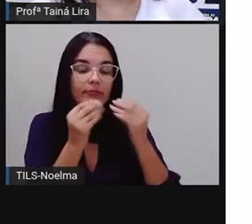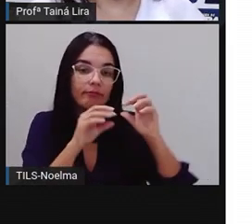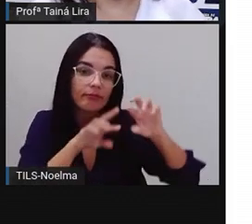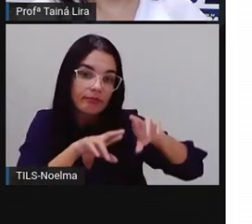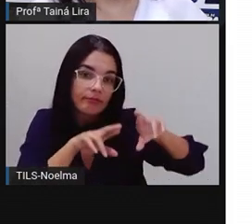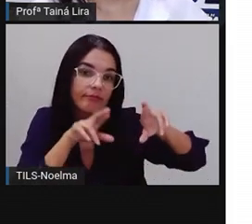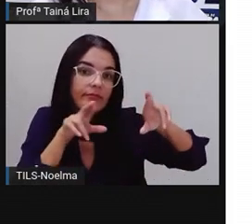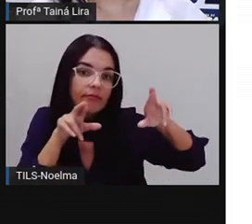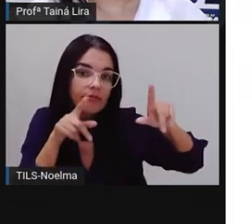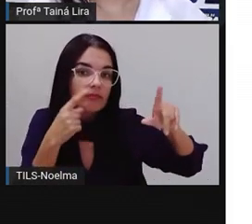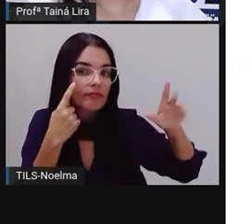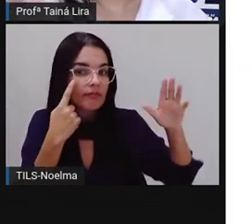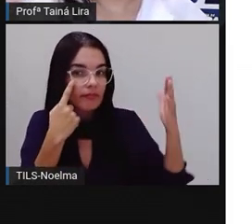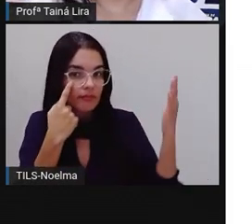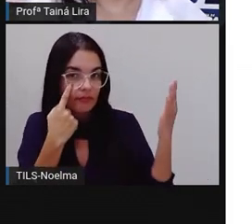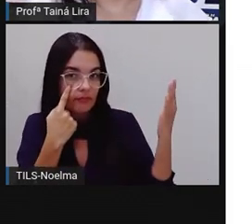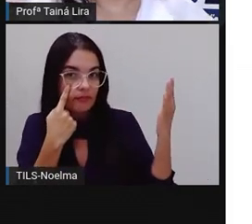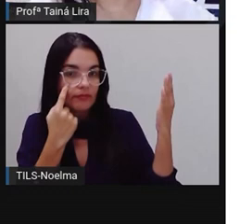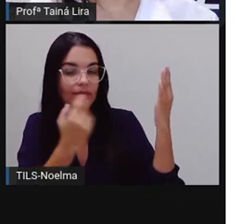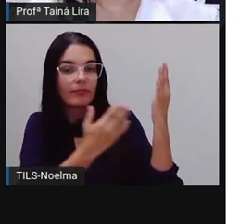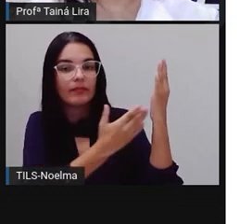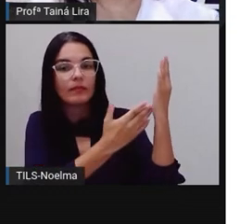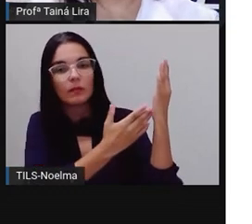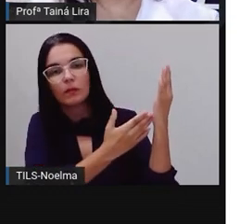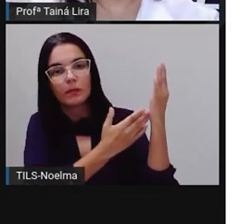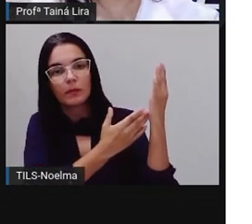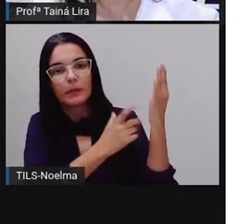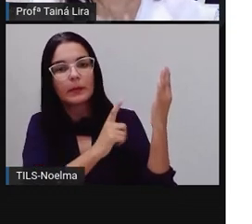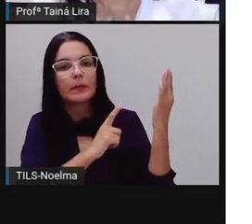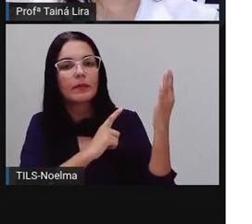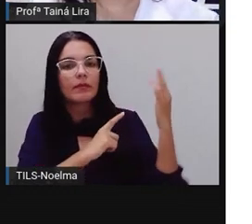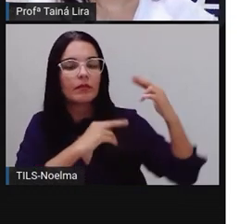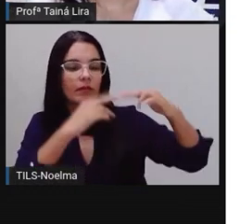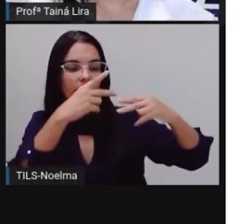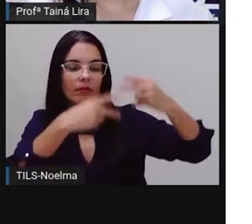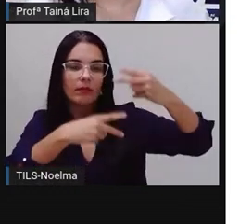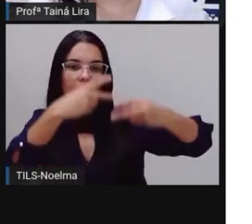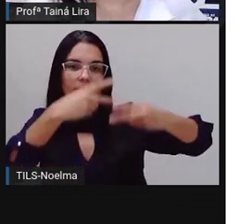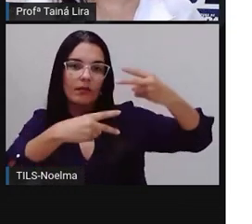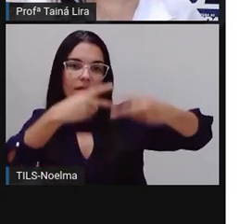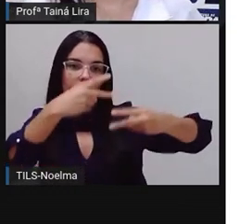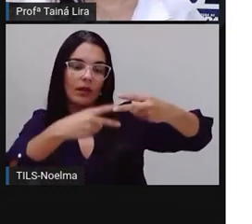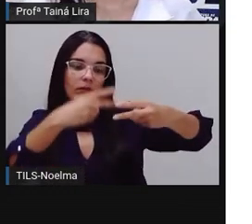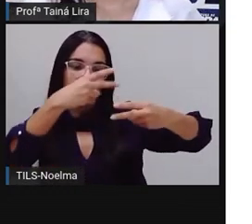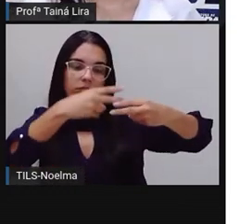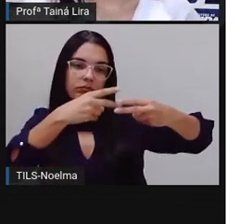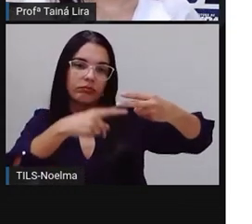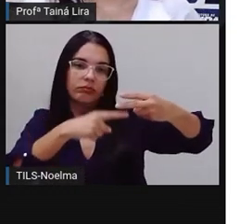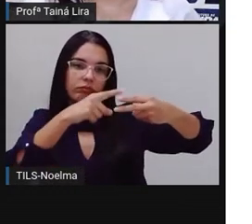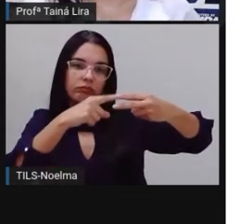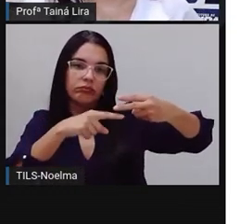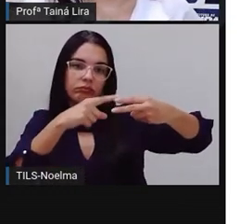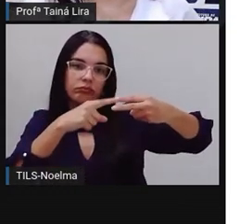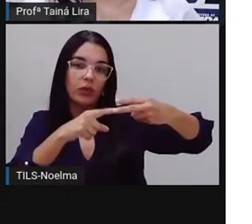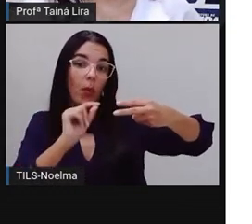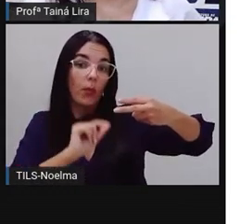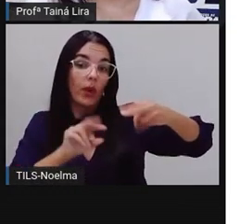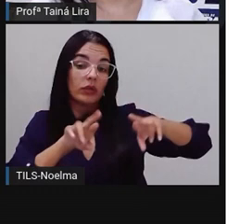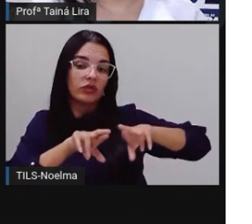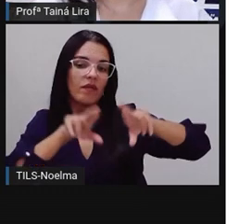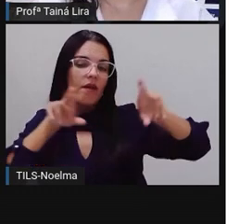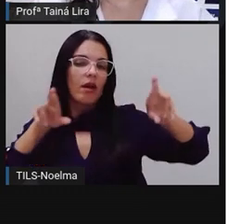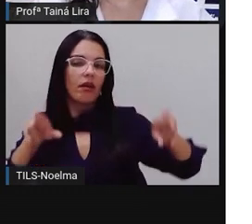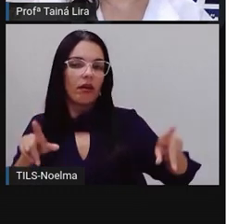tartaruga. Então, quando eu olho, eu vejo aí, né, duas situações, duas